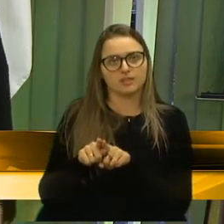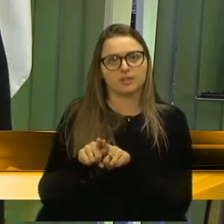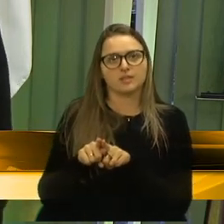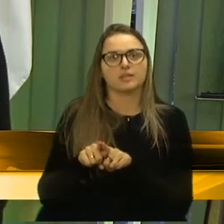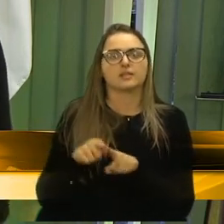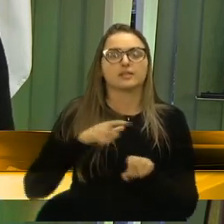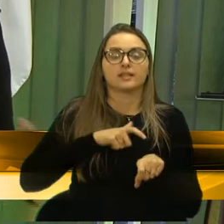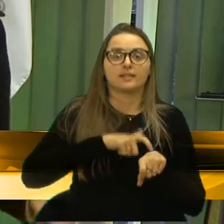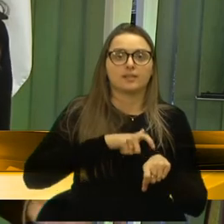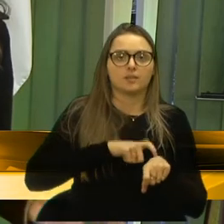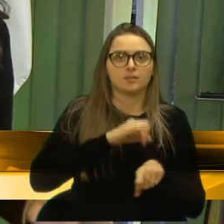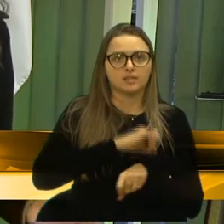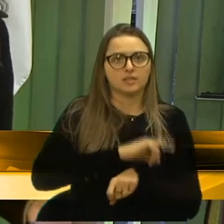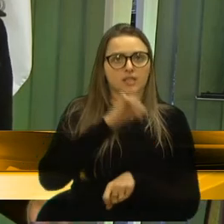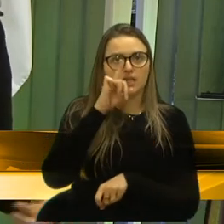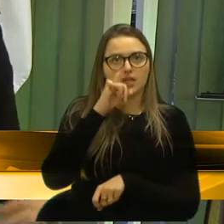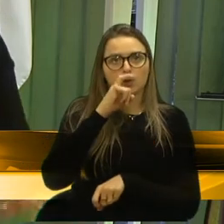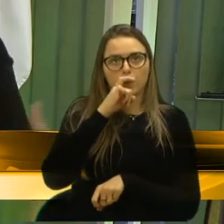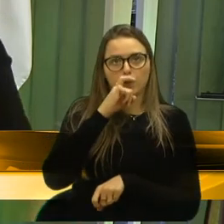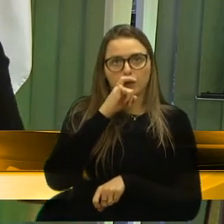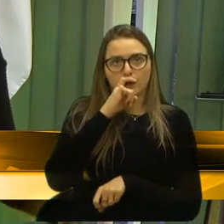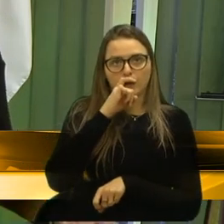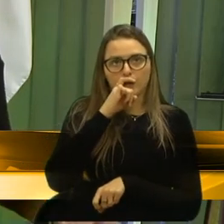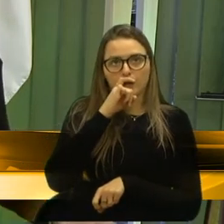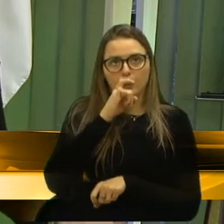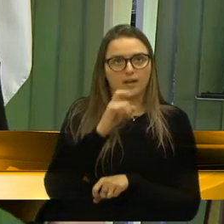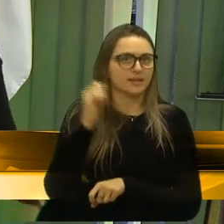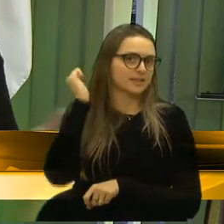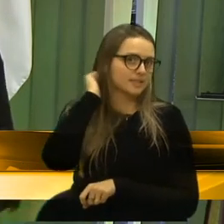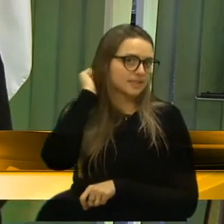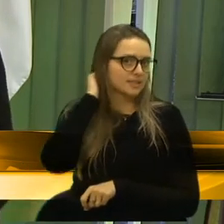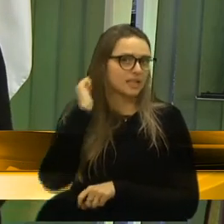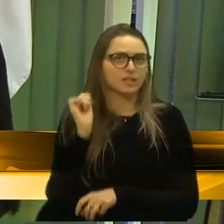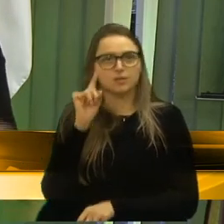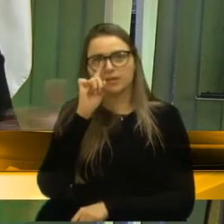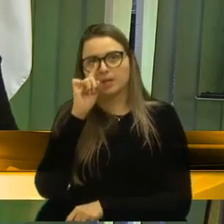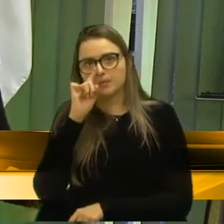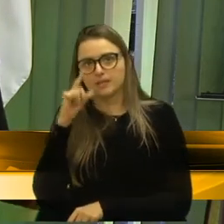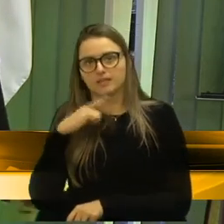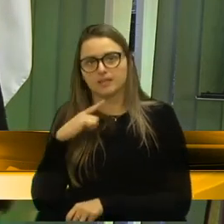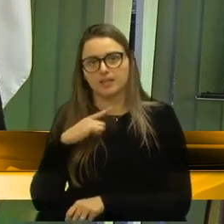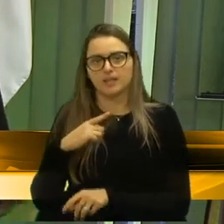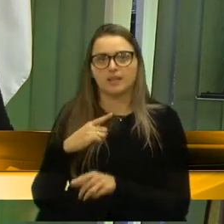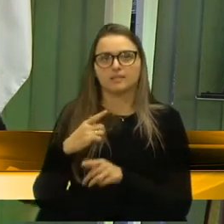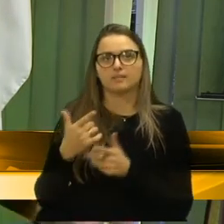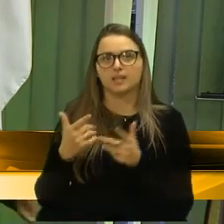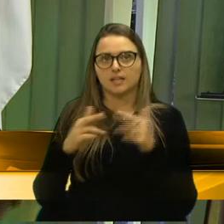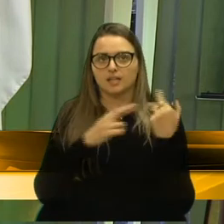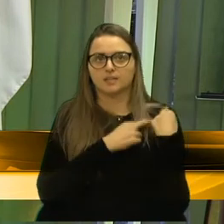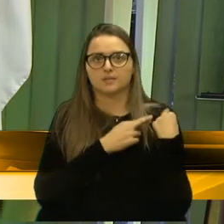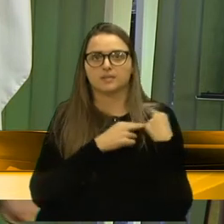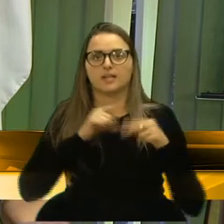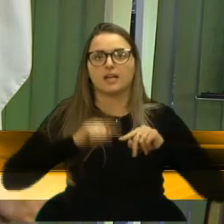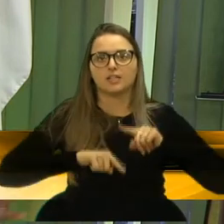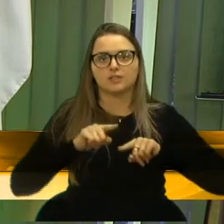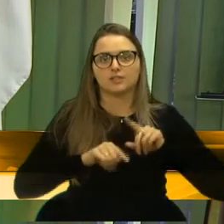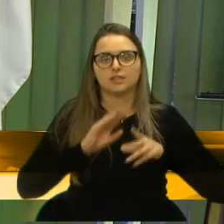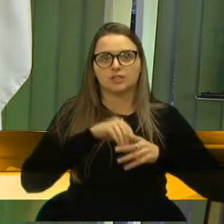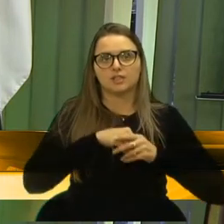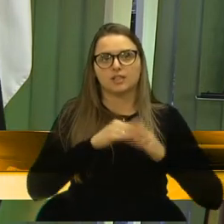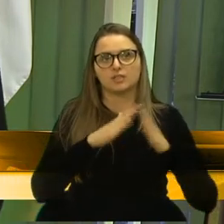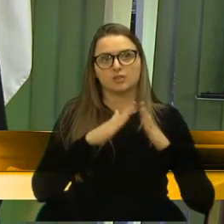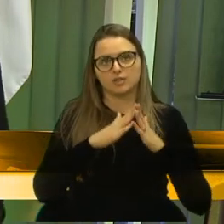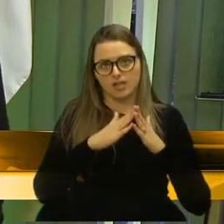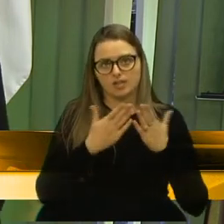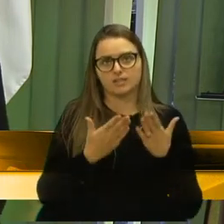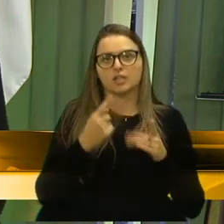tempo, se o pai está muito estressado, que a mãe consiga dividir essas tarefas dentro de casa. Porque, realmente,